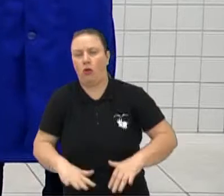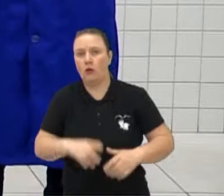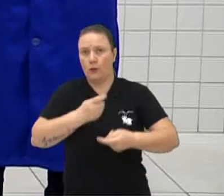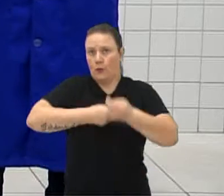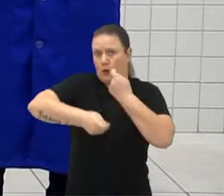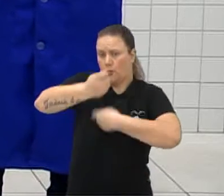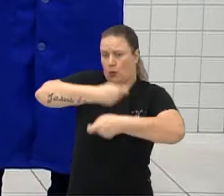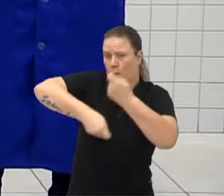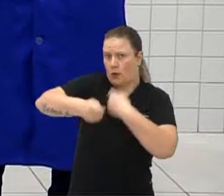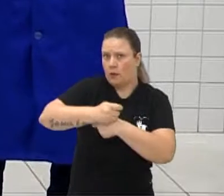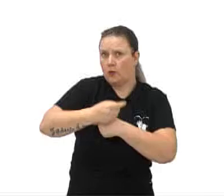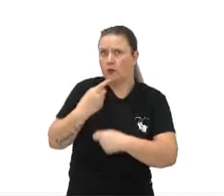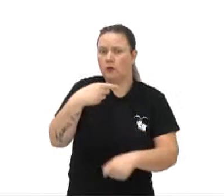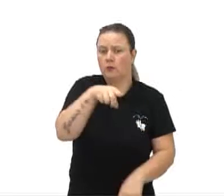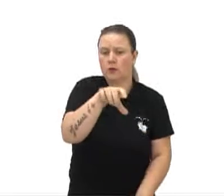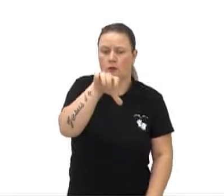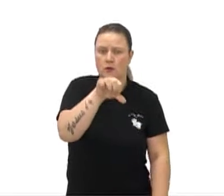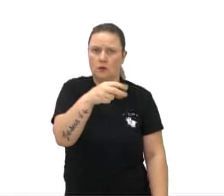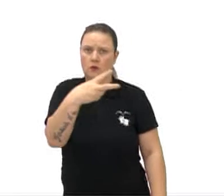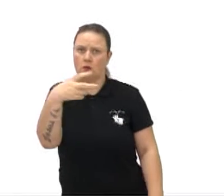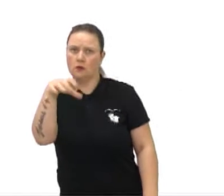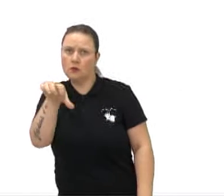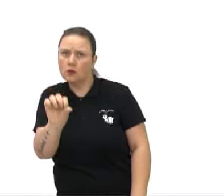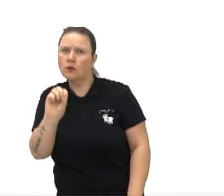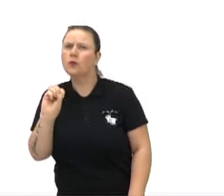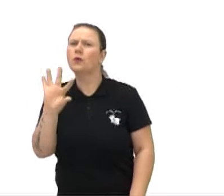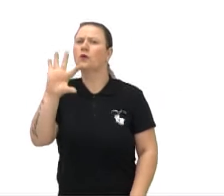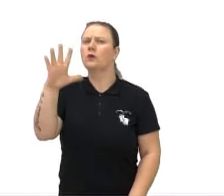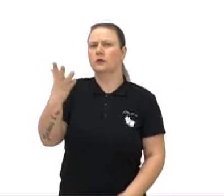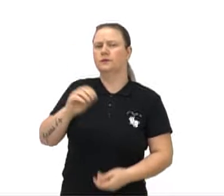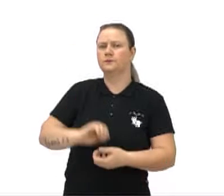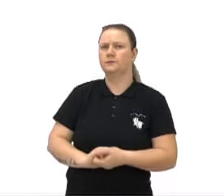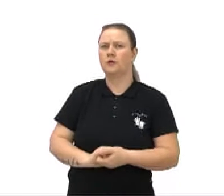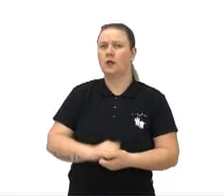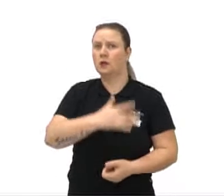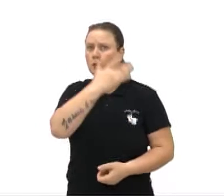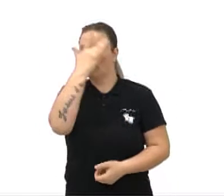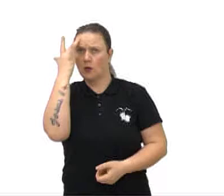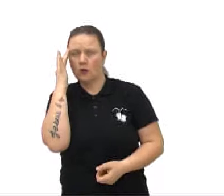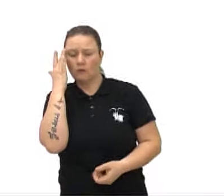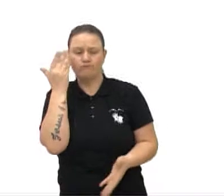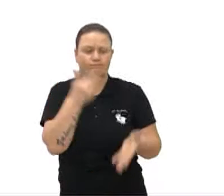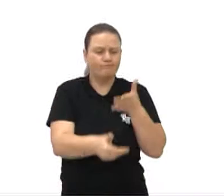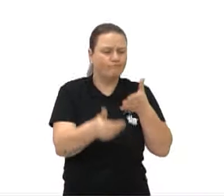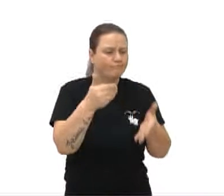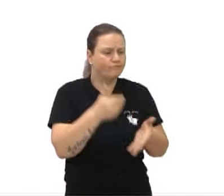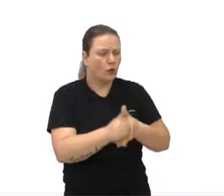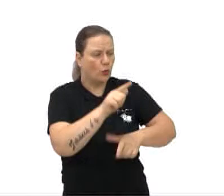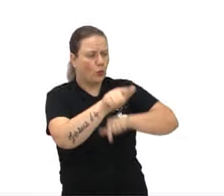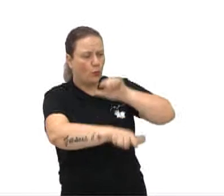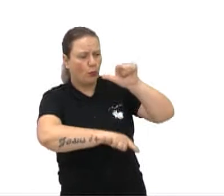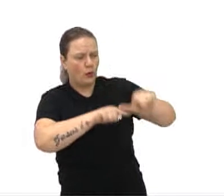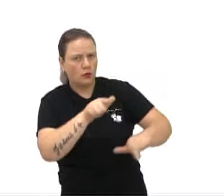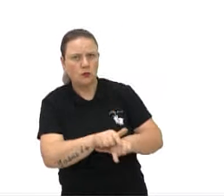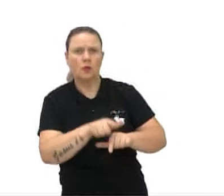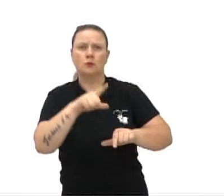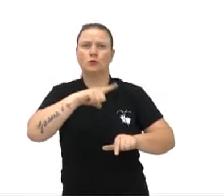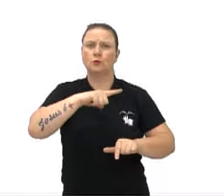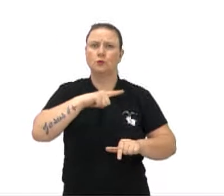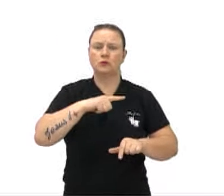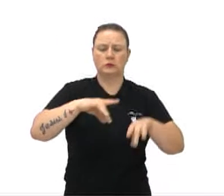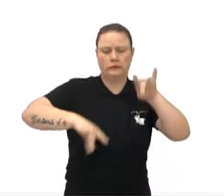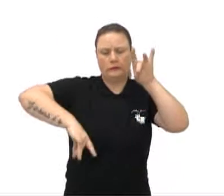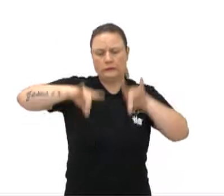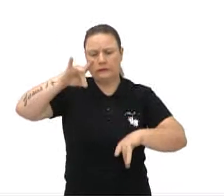Unidos, em 1929. O que aconteceu? Os artistas perderam o seu emprego nos salões e nos